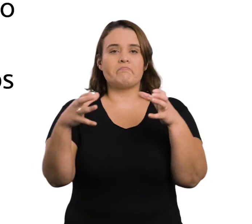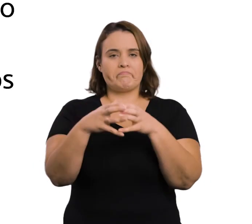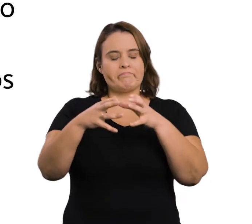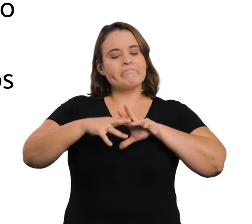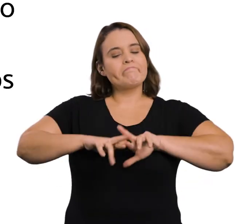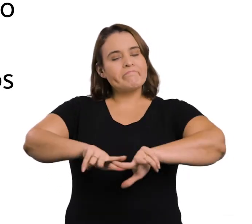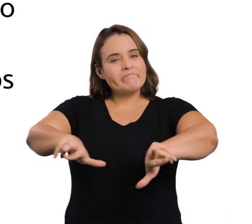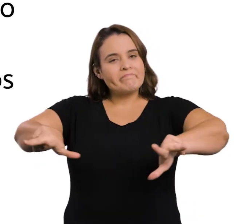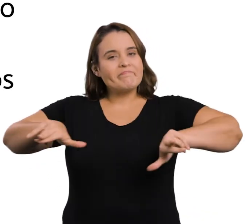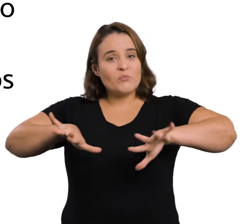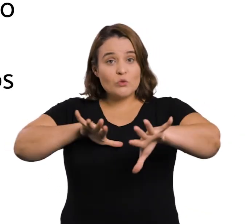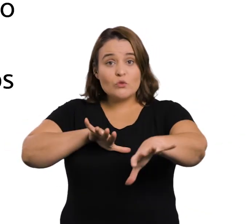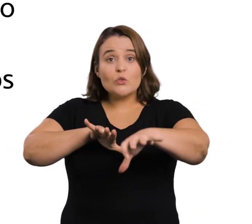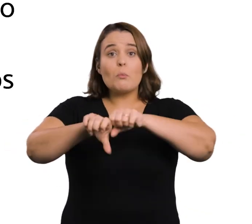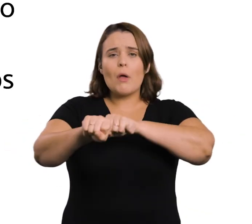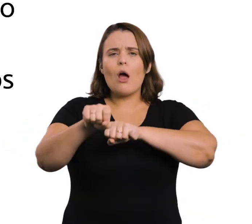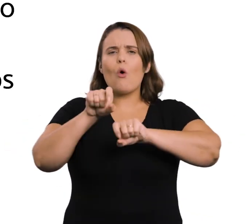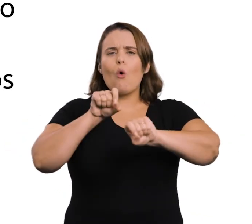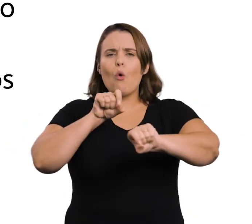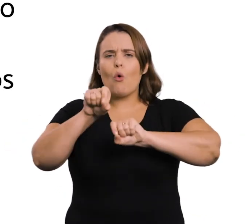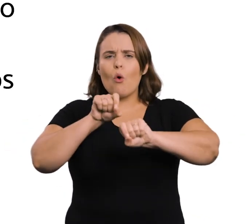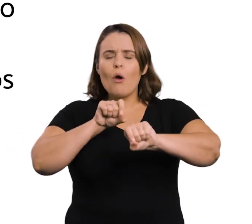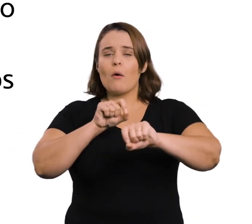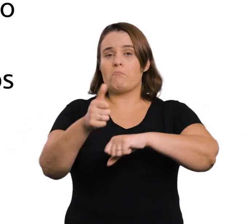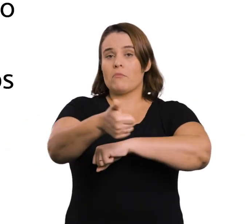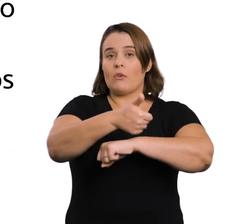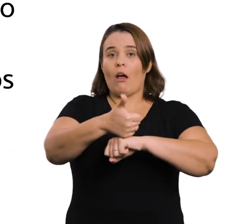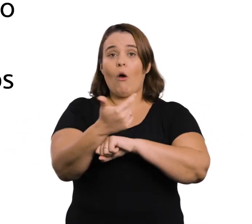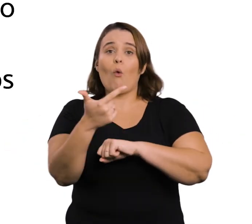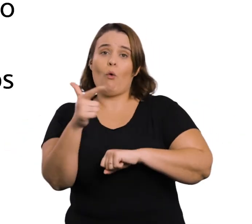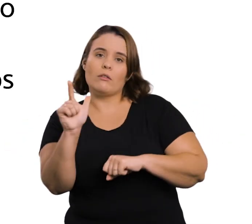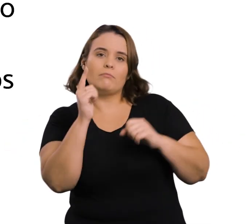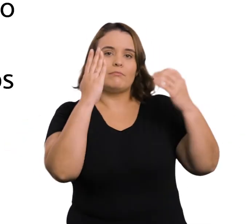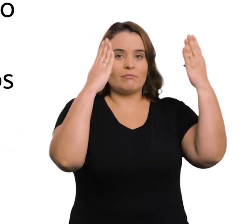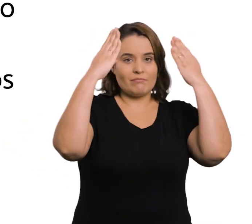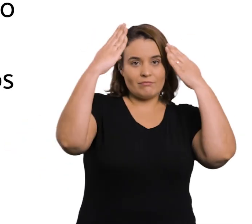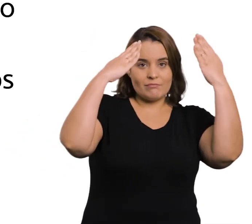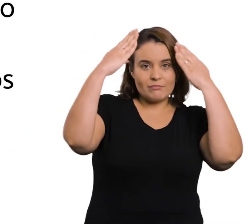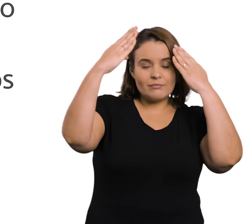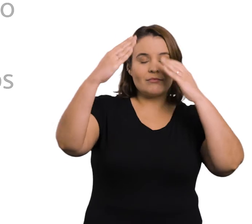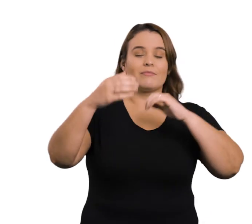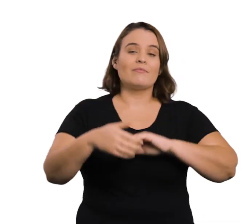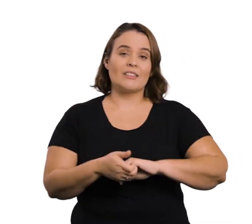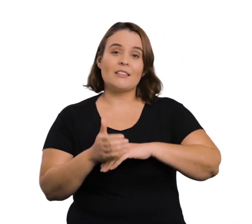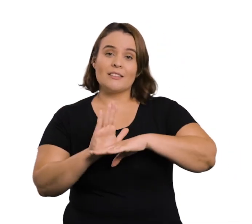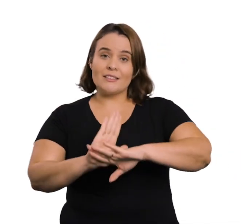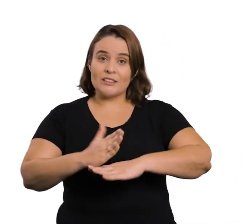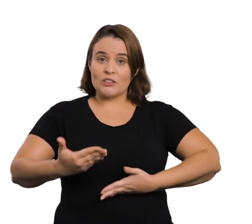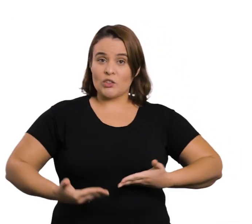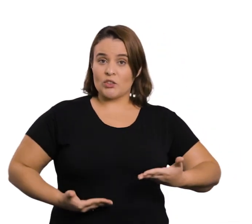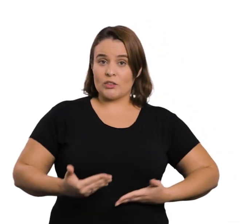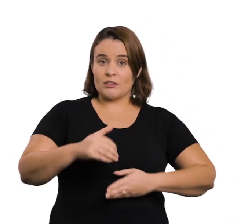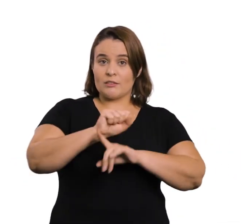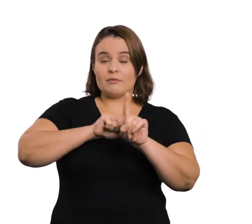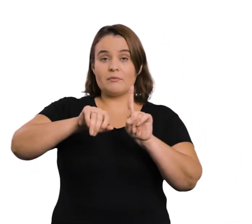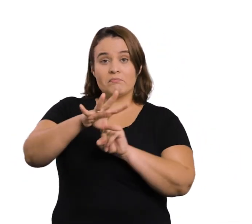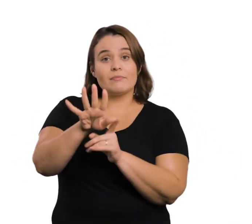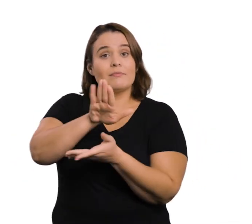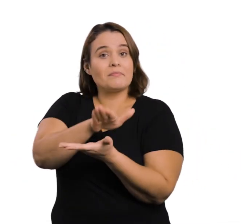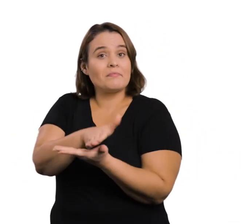equipe multidisciplinar formada por outros profissionais, como psicólogos, assistentes sociais,